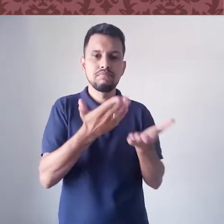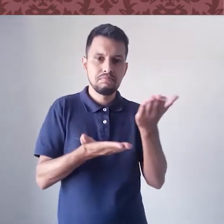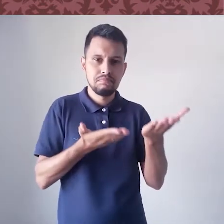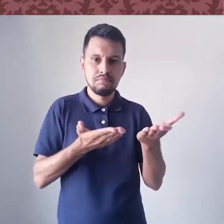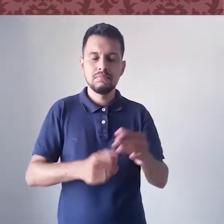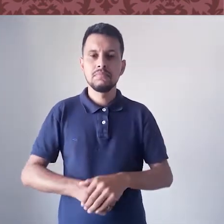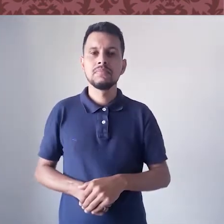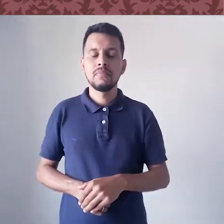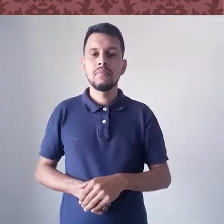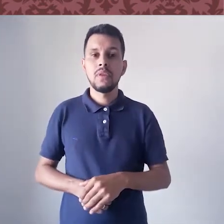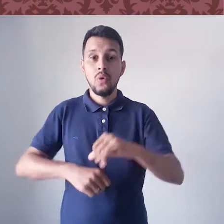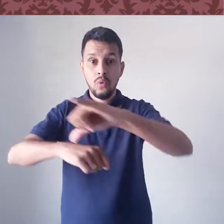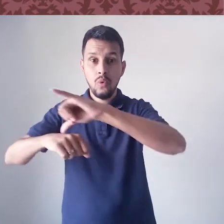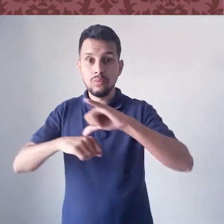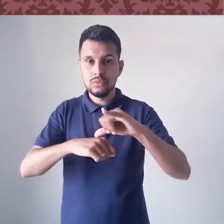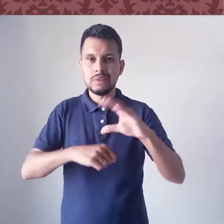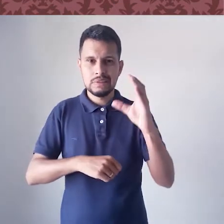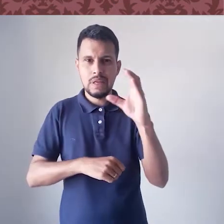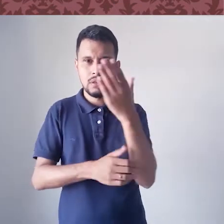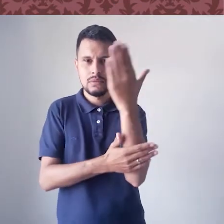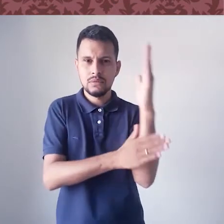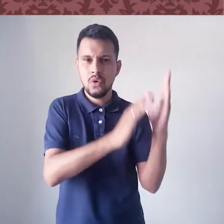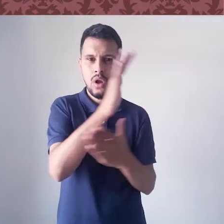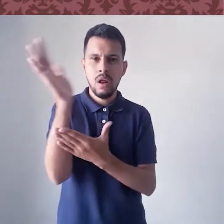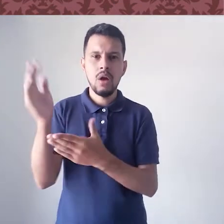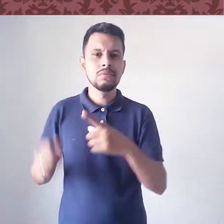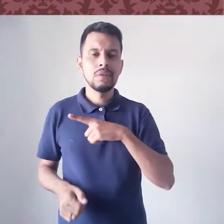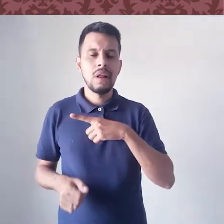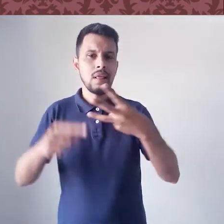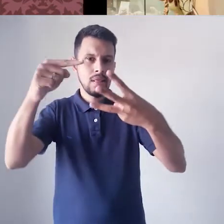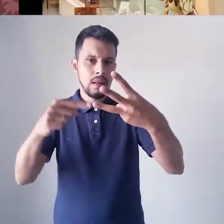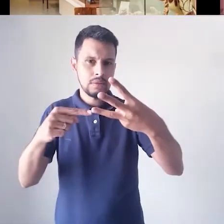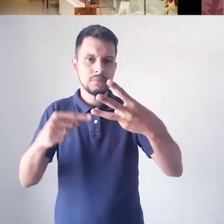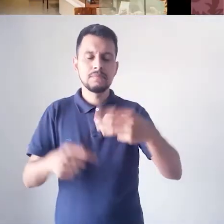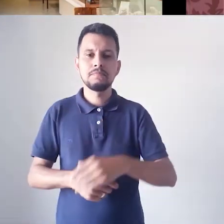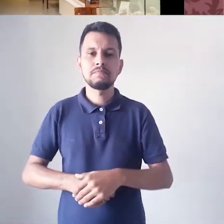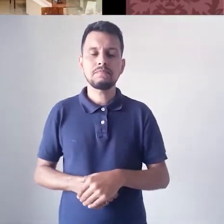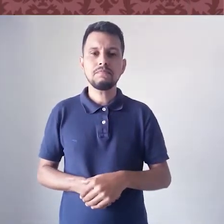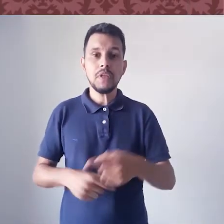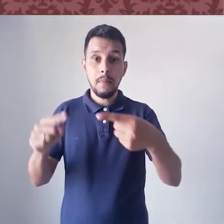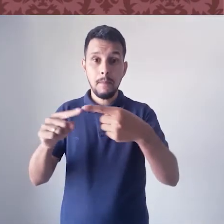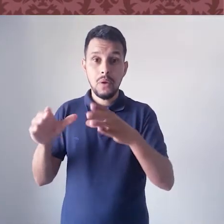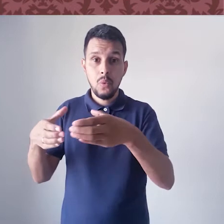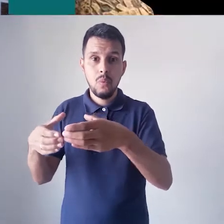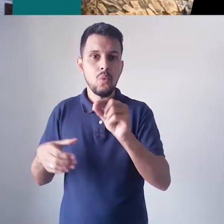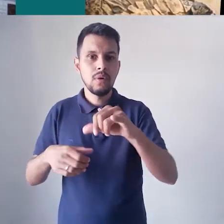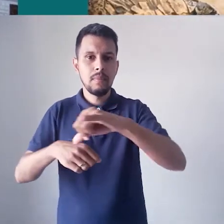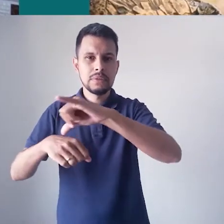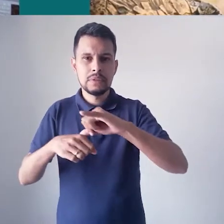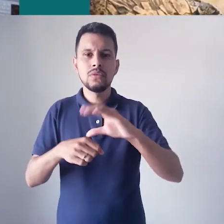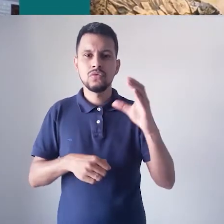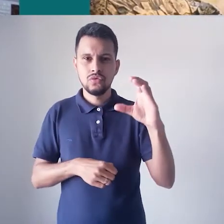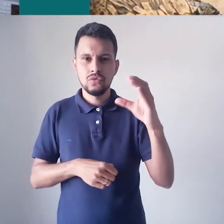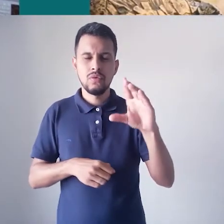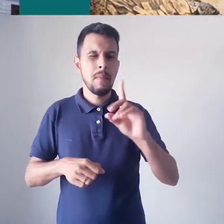externa. O acervo do Museu de Ciências Naturais está representado por três tipos de coleções. Uma